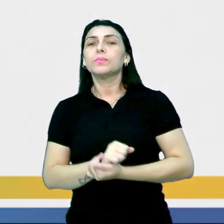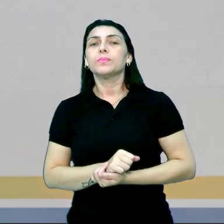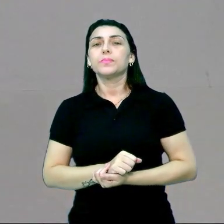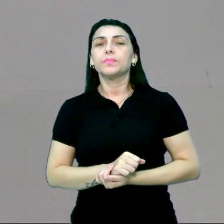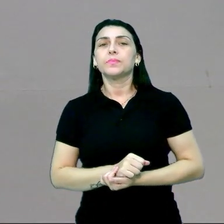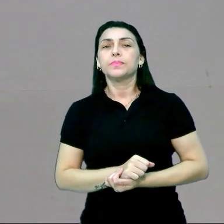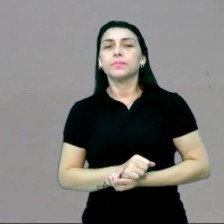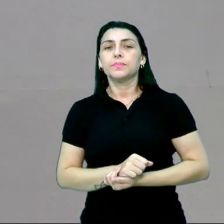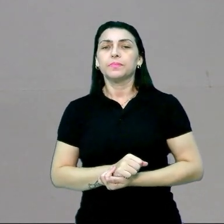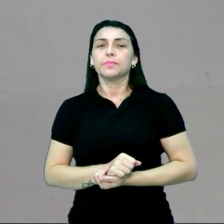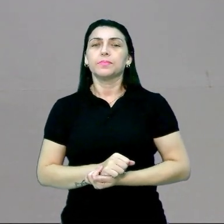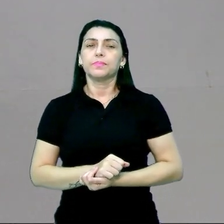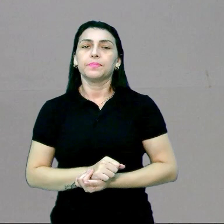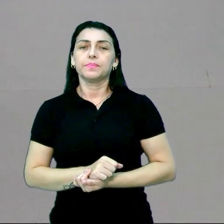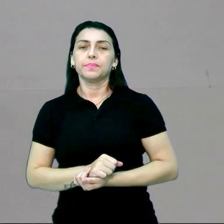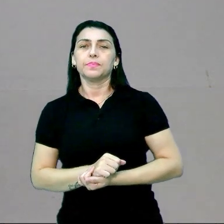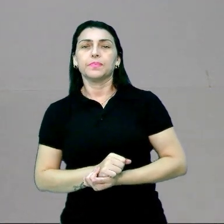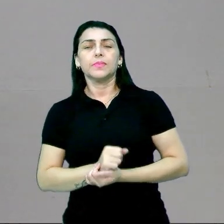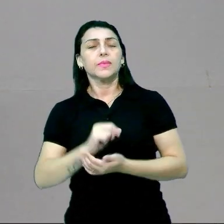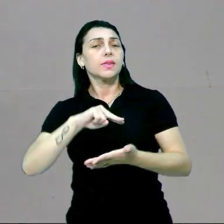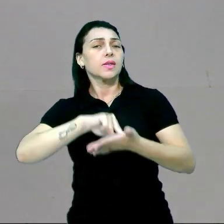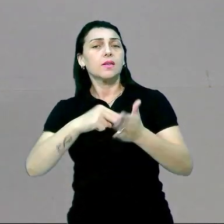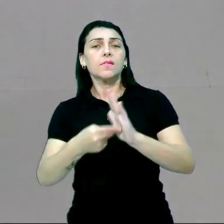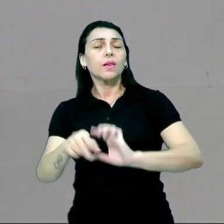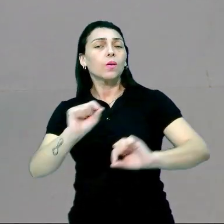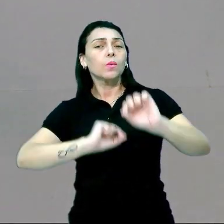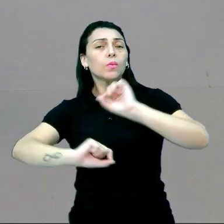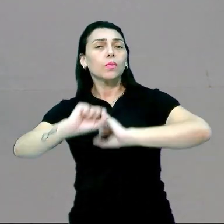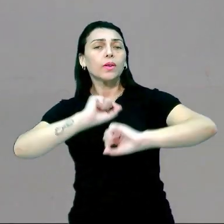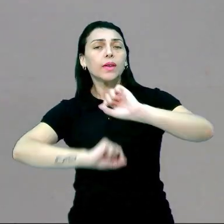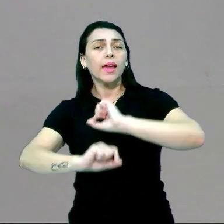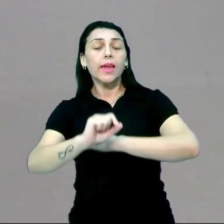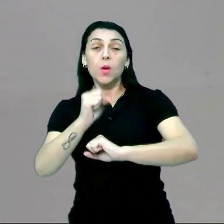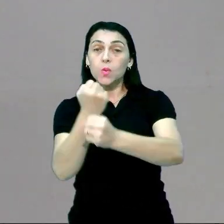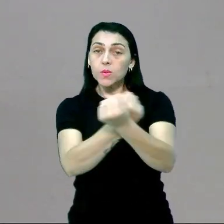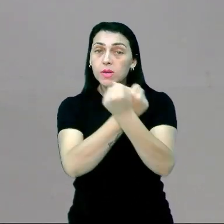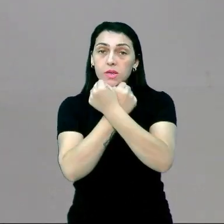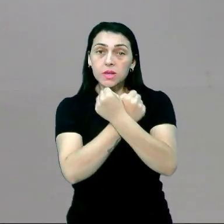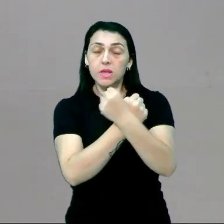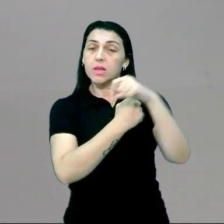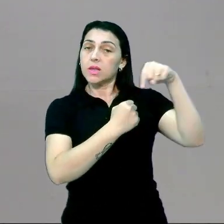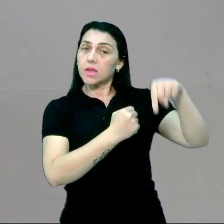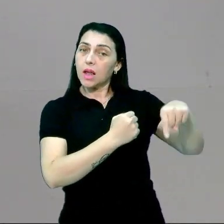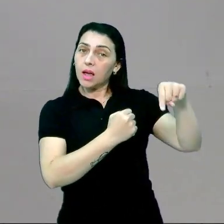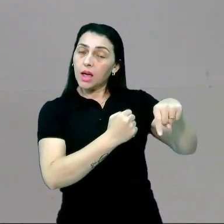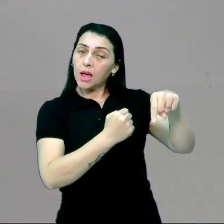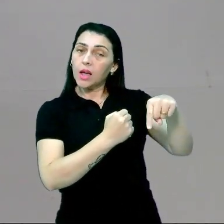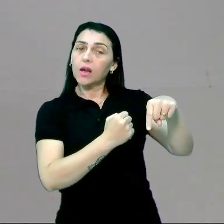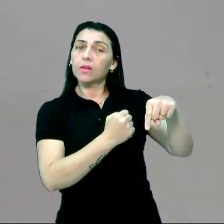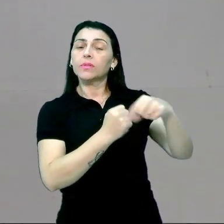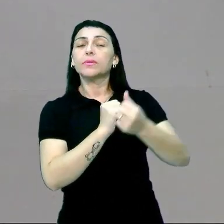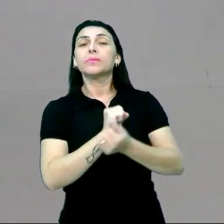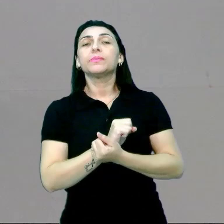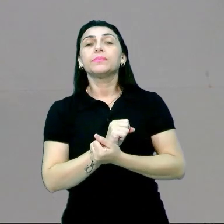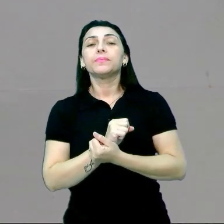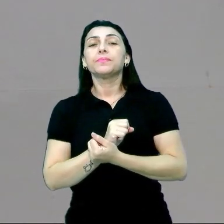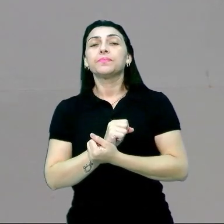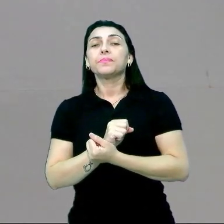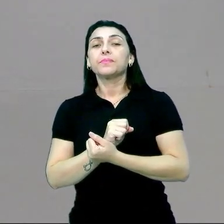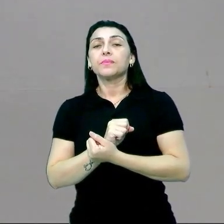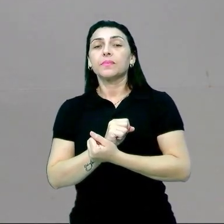propriedade. Isso implica dizer o quê? Que os escravos, que foram, digamos assim,